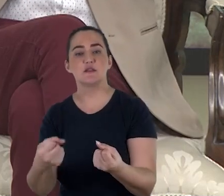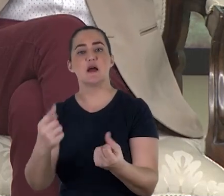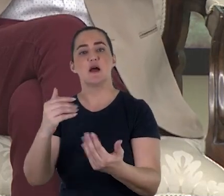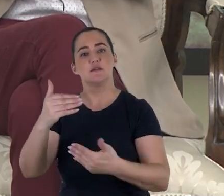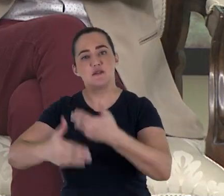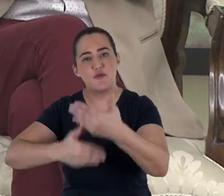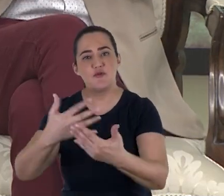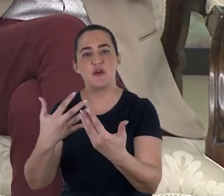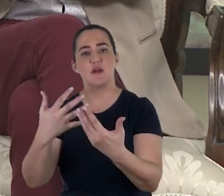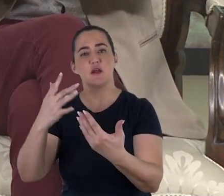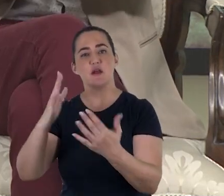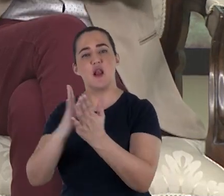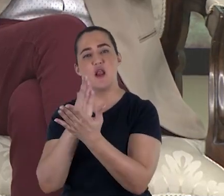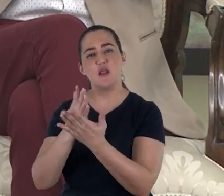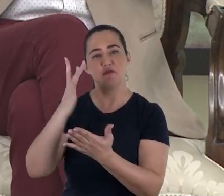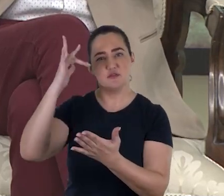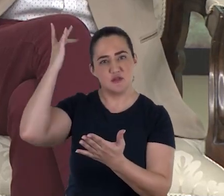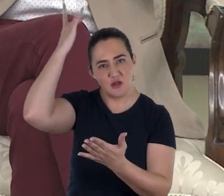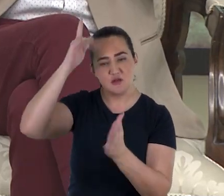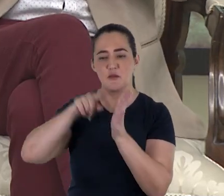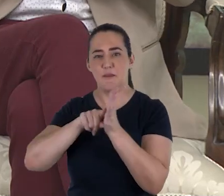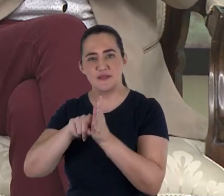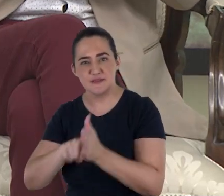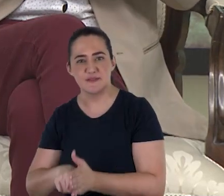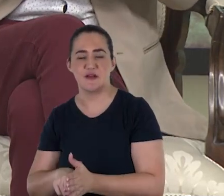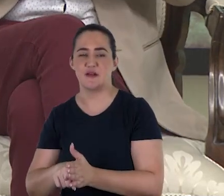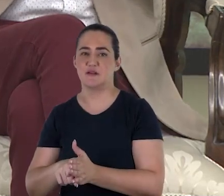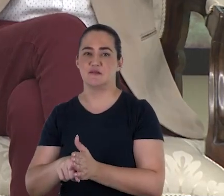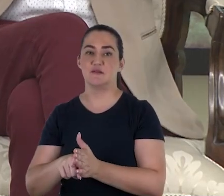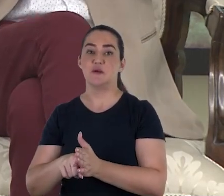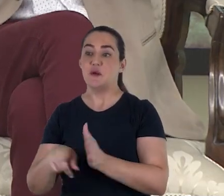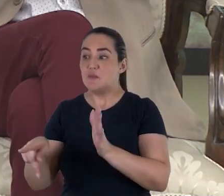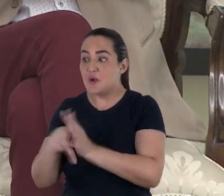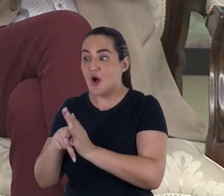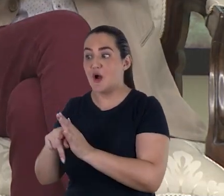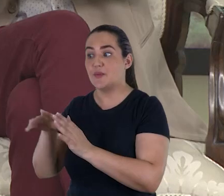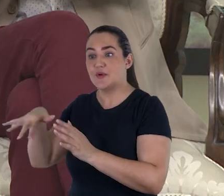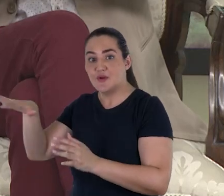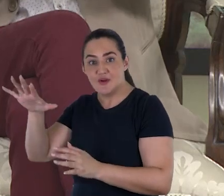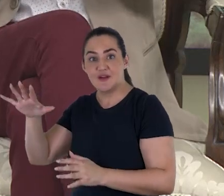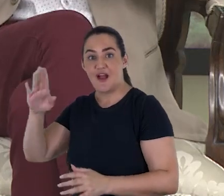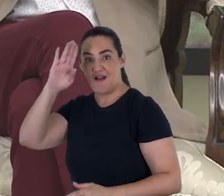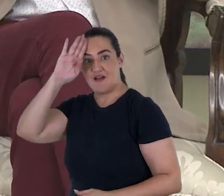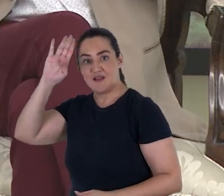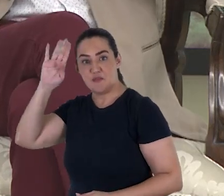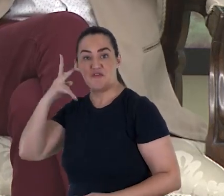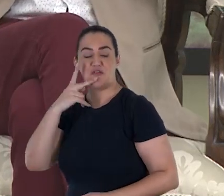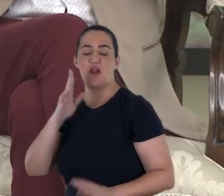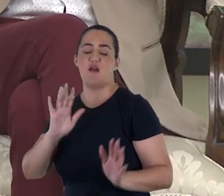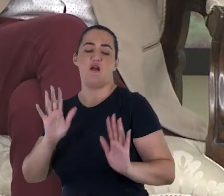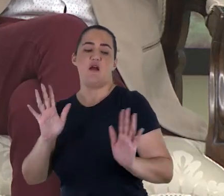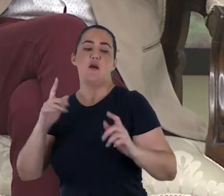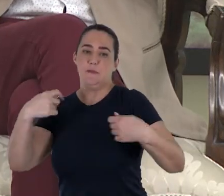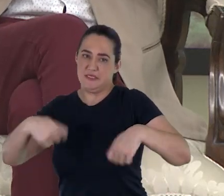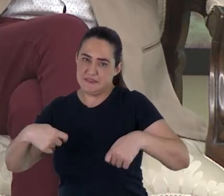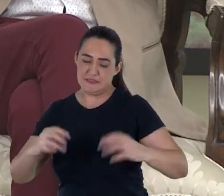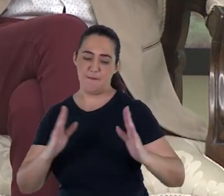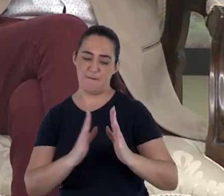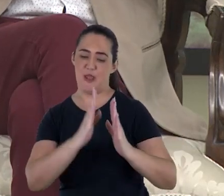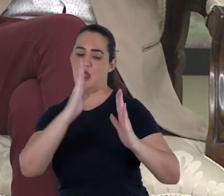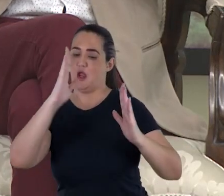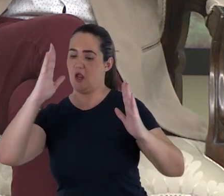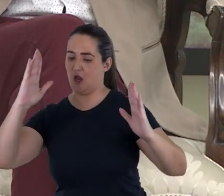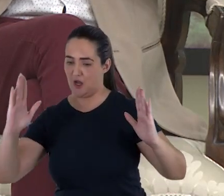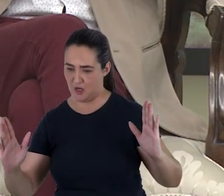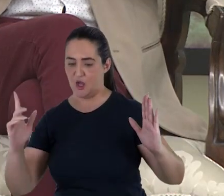desenvolvimentos históricos e tradições textuais que os críticos da redação dizem ser necessários